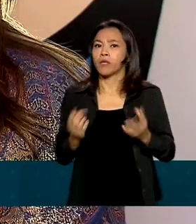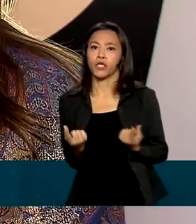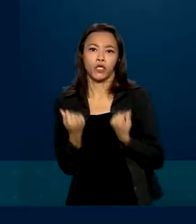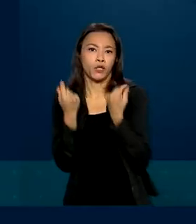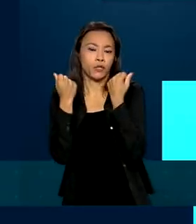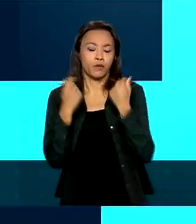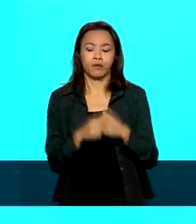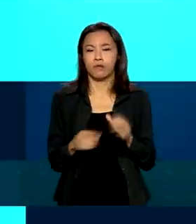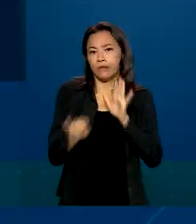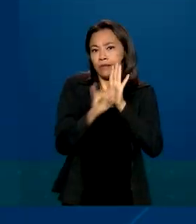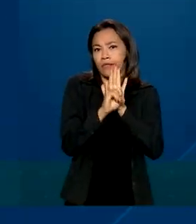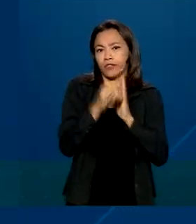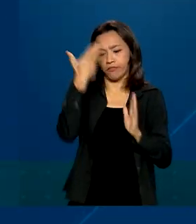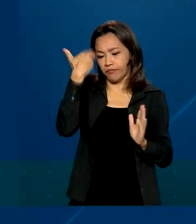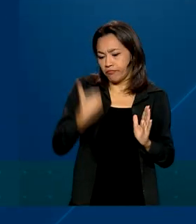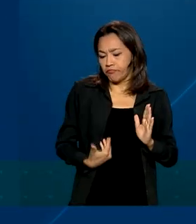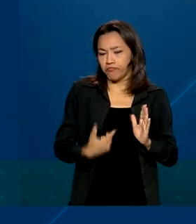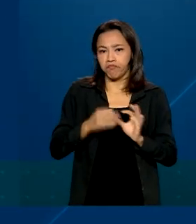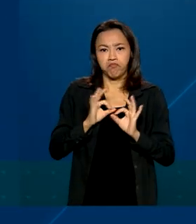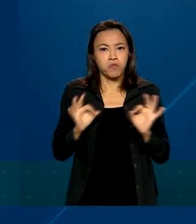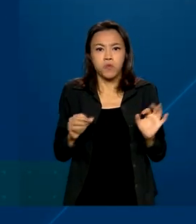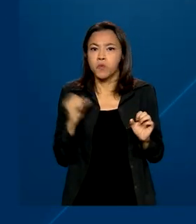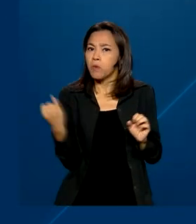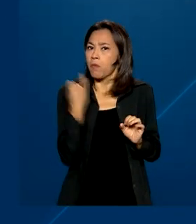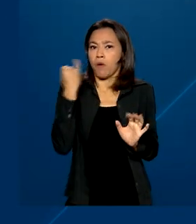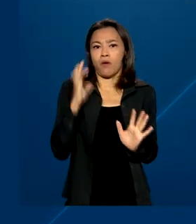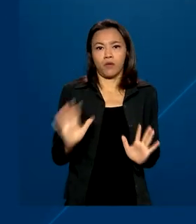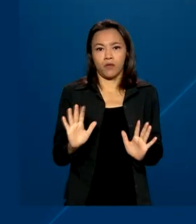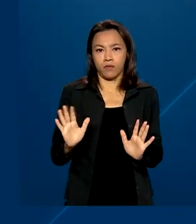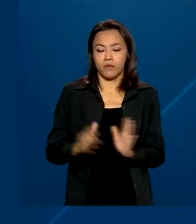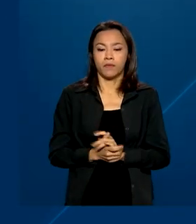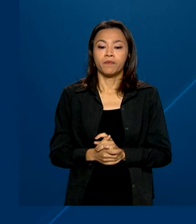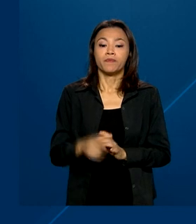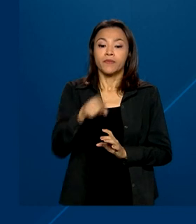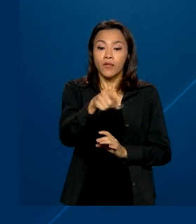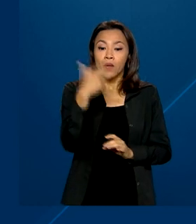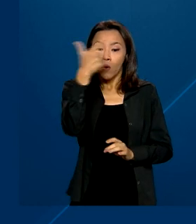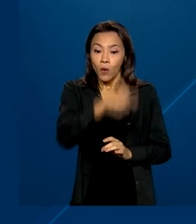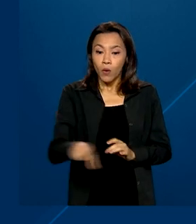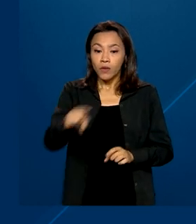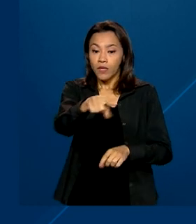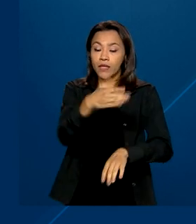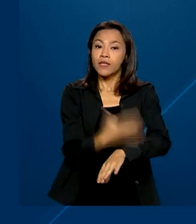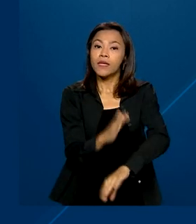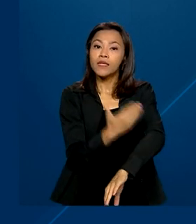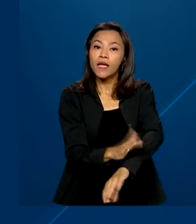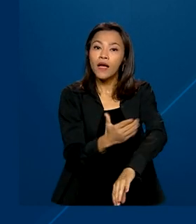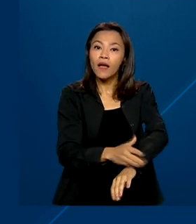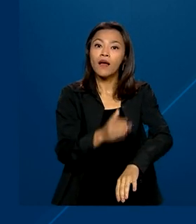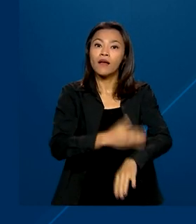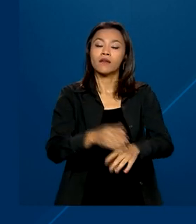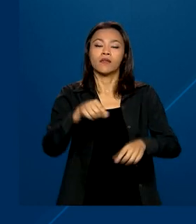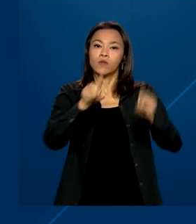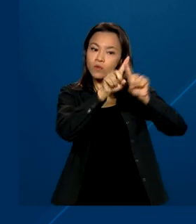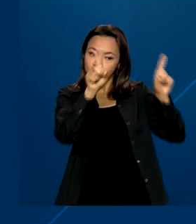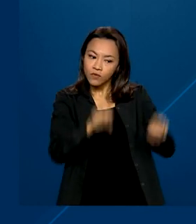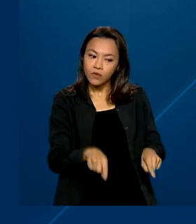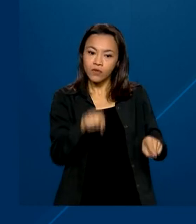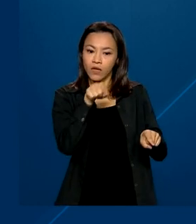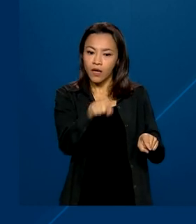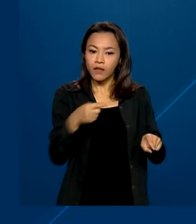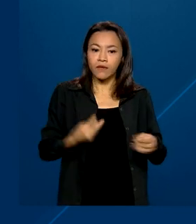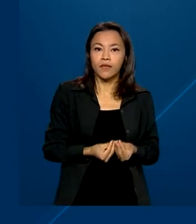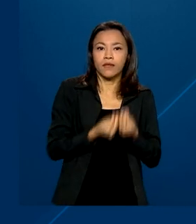identidade. Outra ação envolve a capacitação de agentes de segurança pública para lidar com a população negra e entrega de kits,